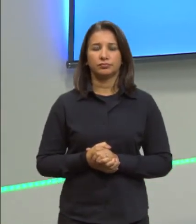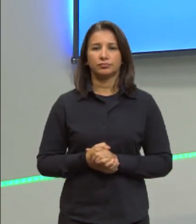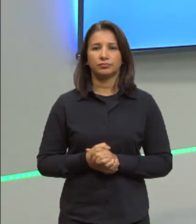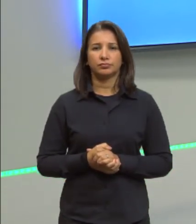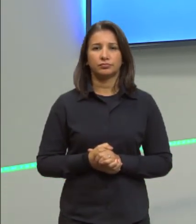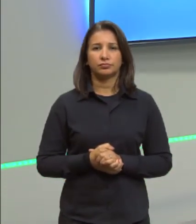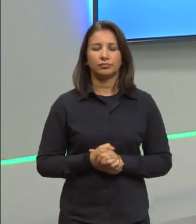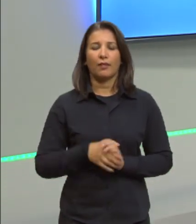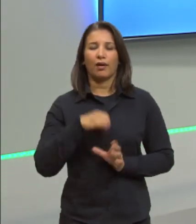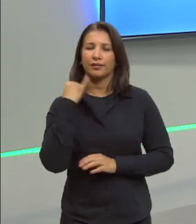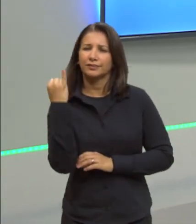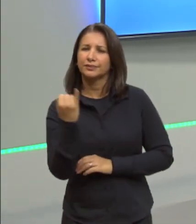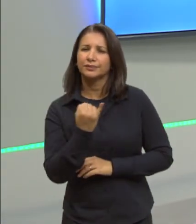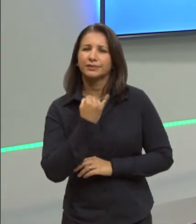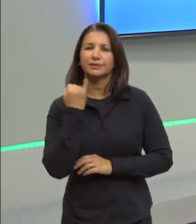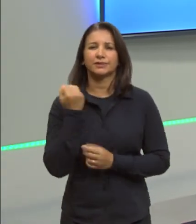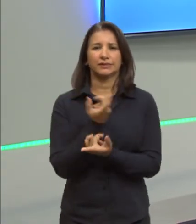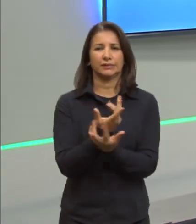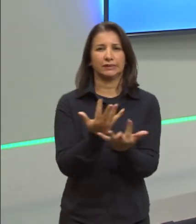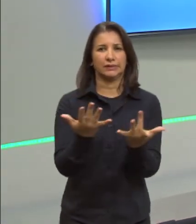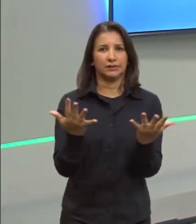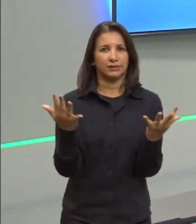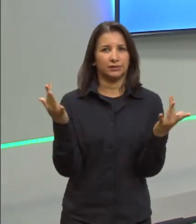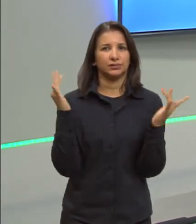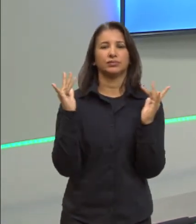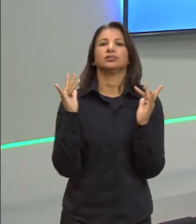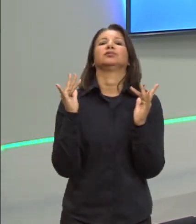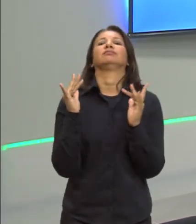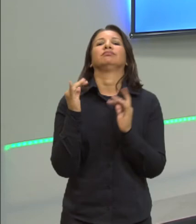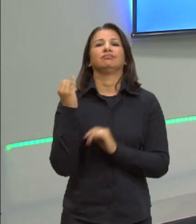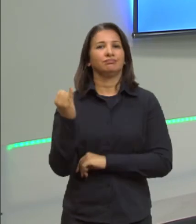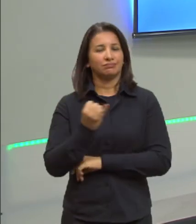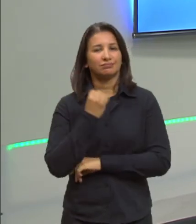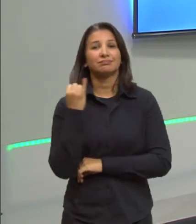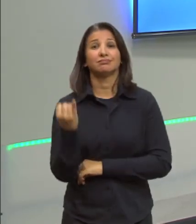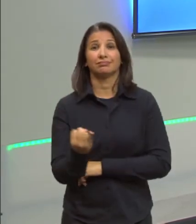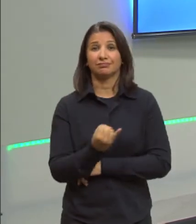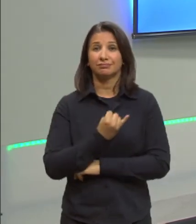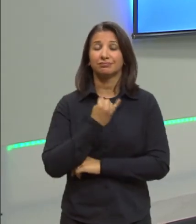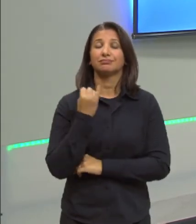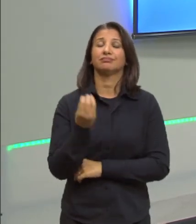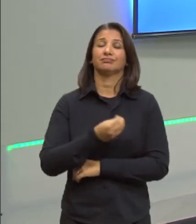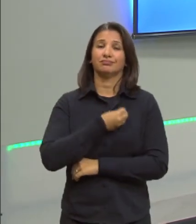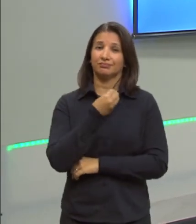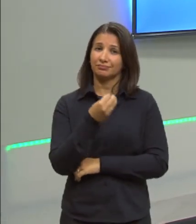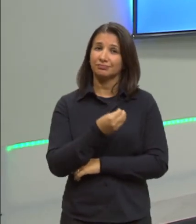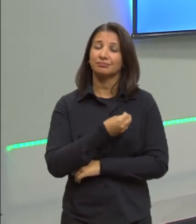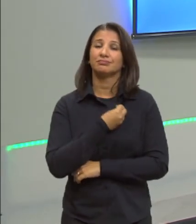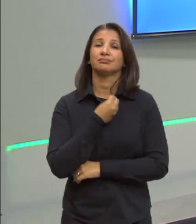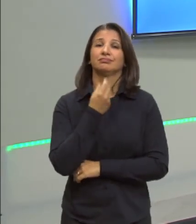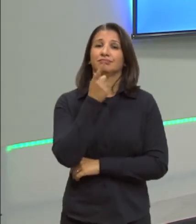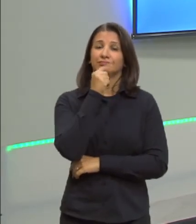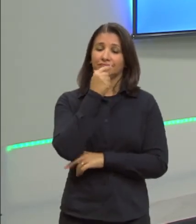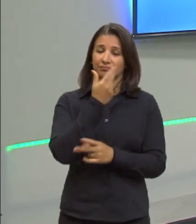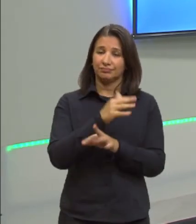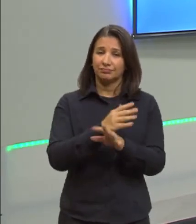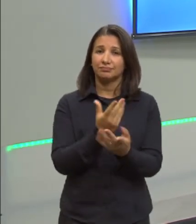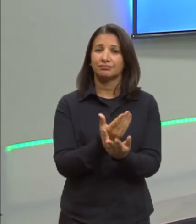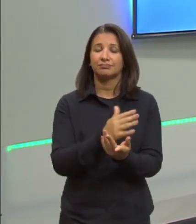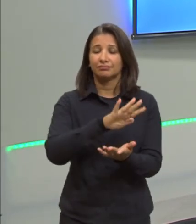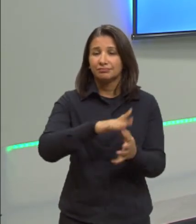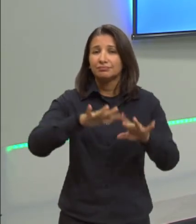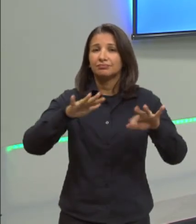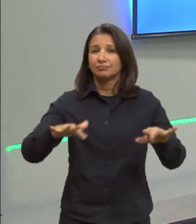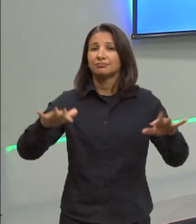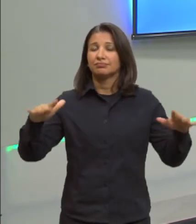isso é tão importante para a natureza, mas tão importante para a natureza, que a vida subaquática, quando nós temos ambientes